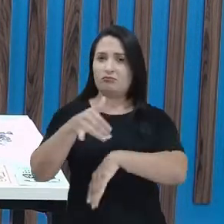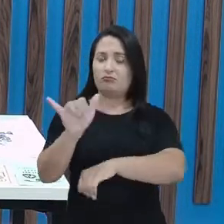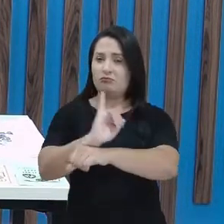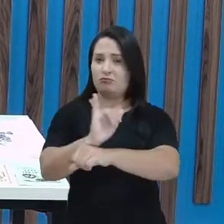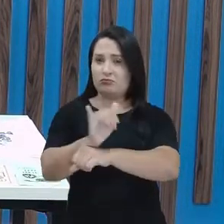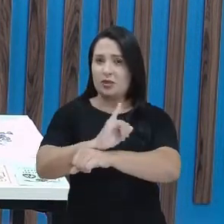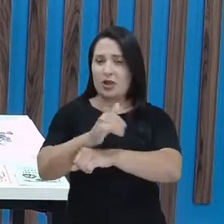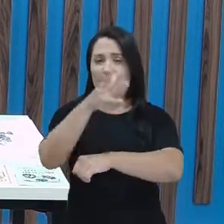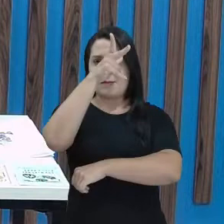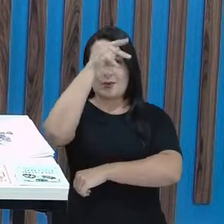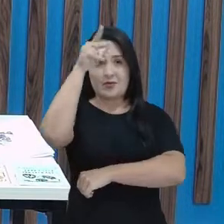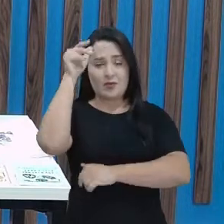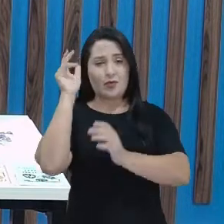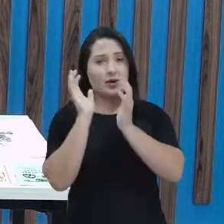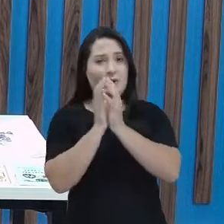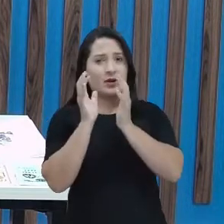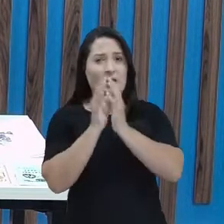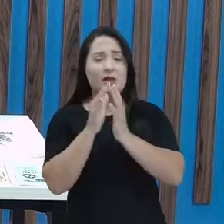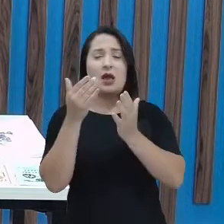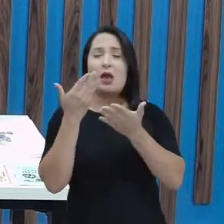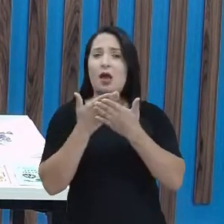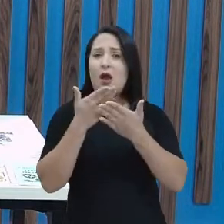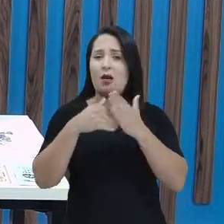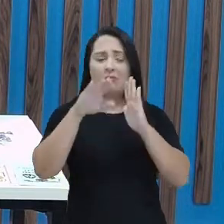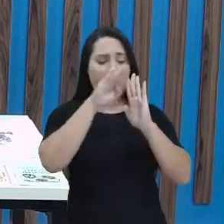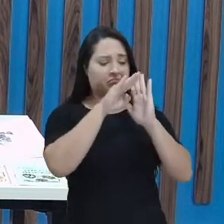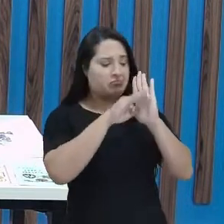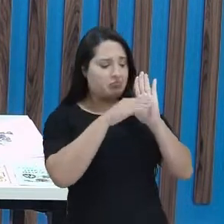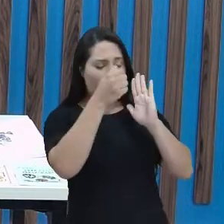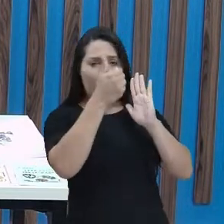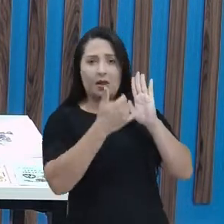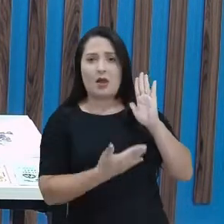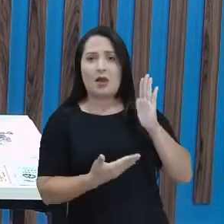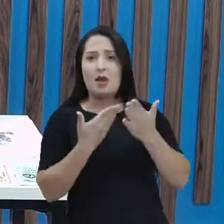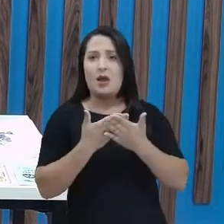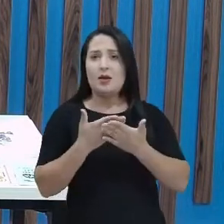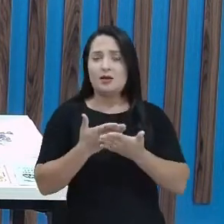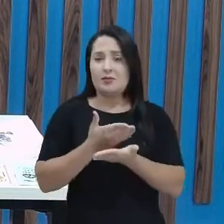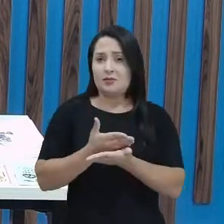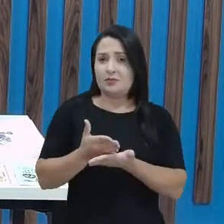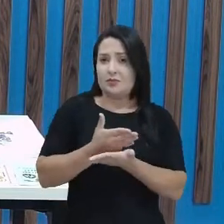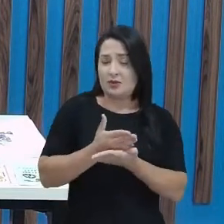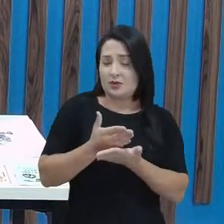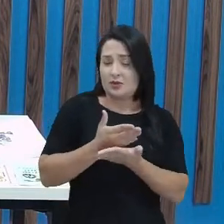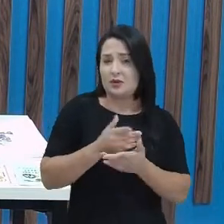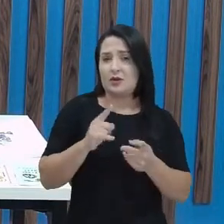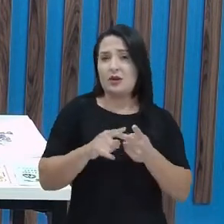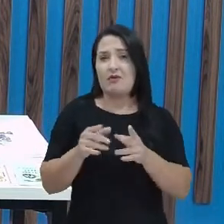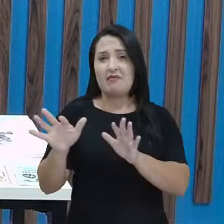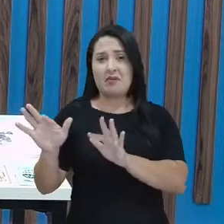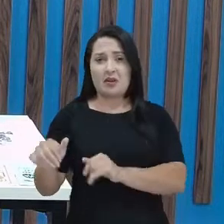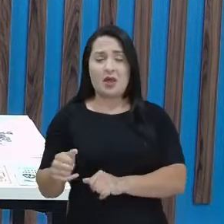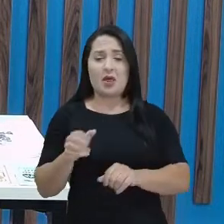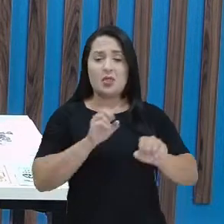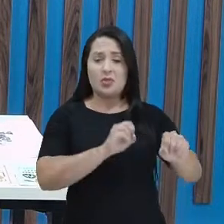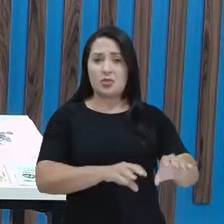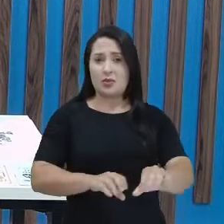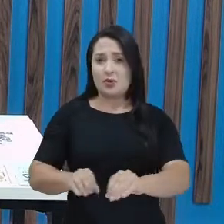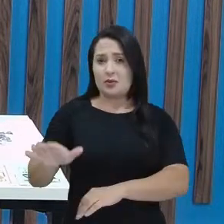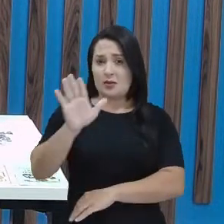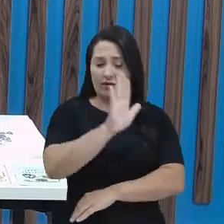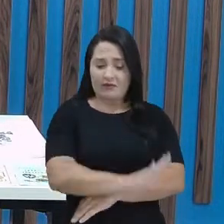encontrar aulas, olha, de diversos segmentos, tá? Aulas pra anos iniciais, anos finais, educação infantil,